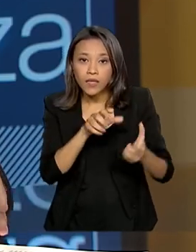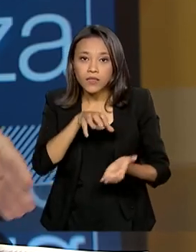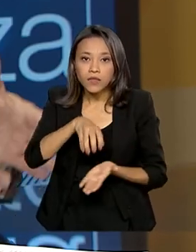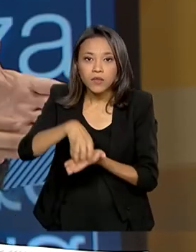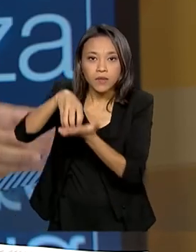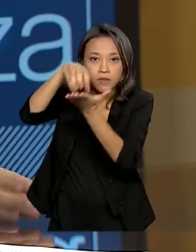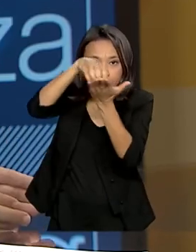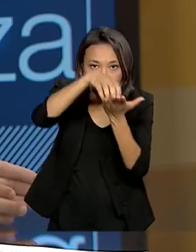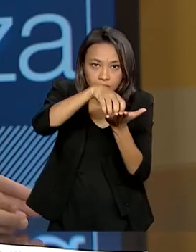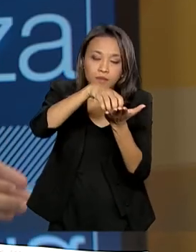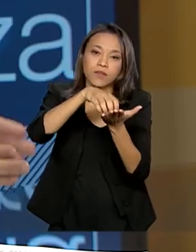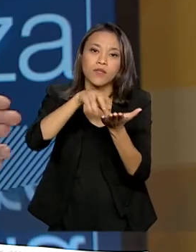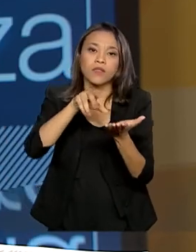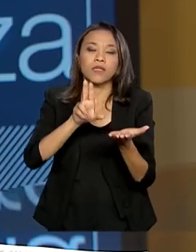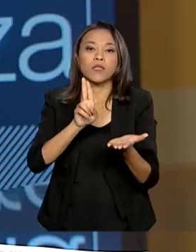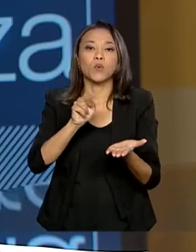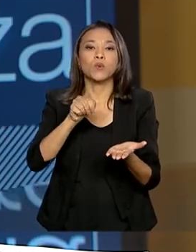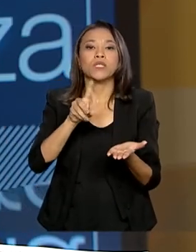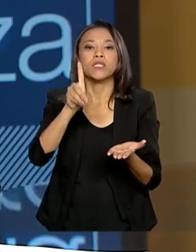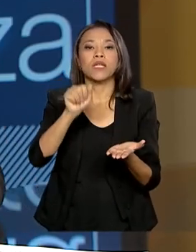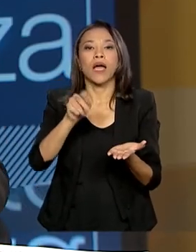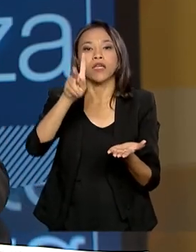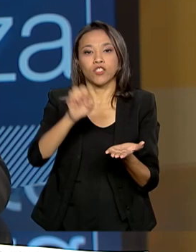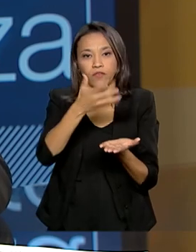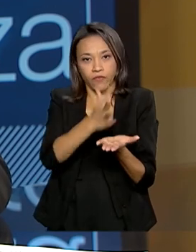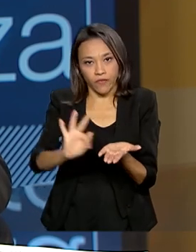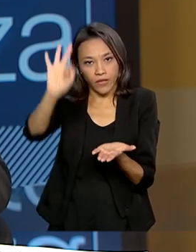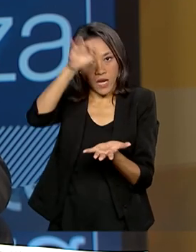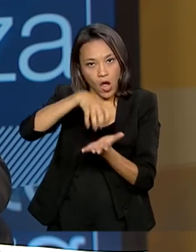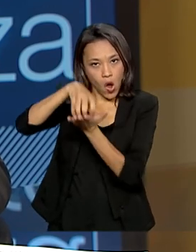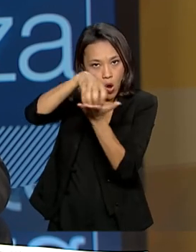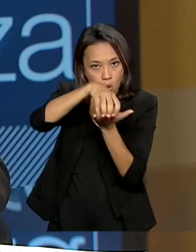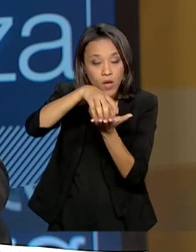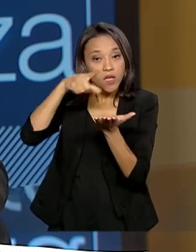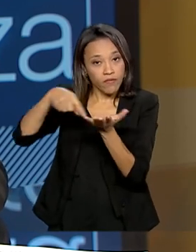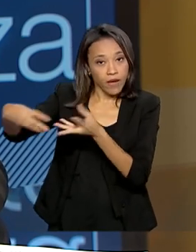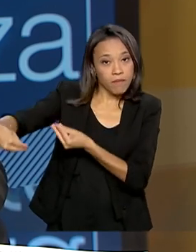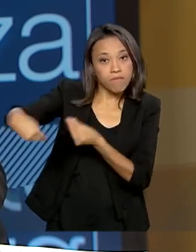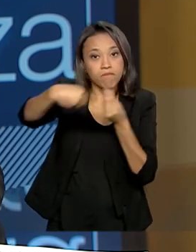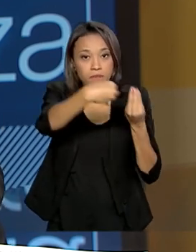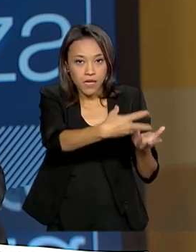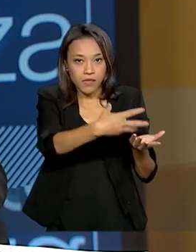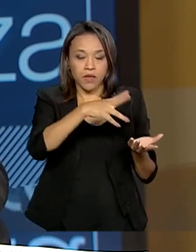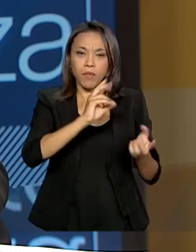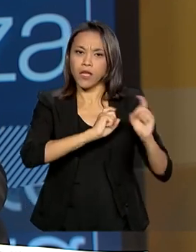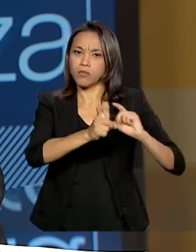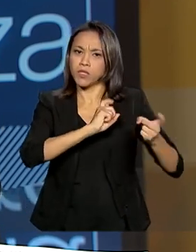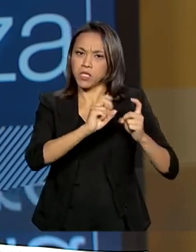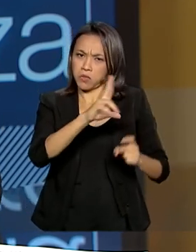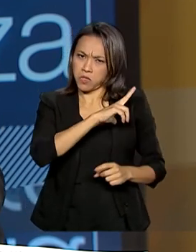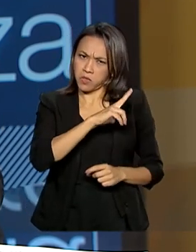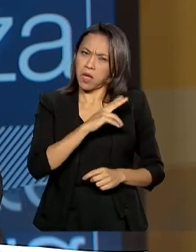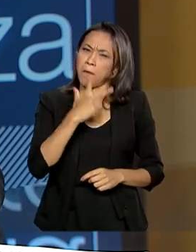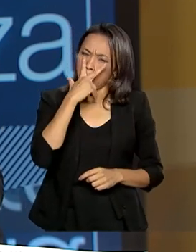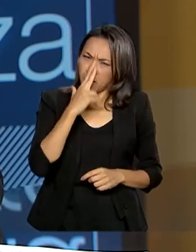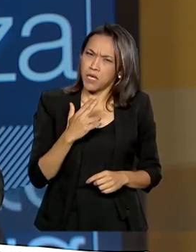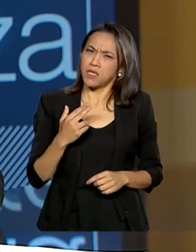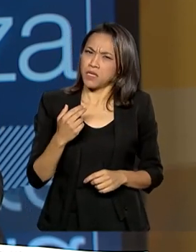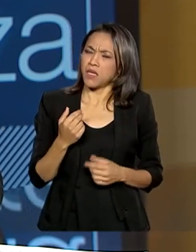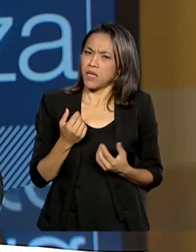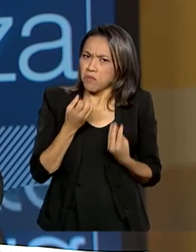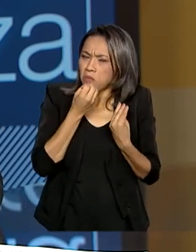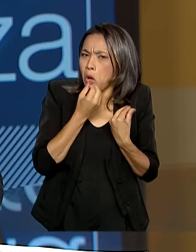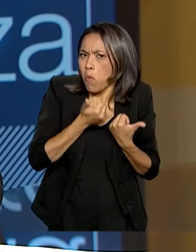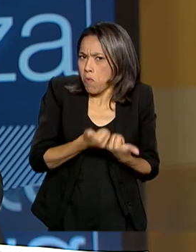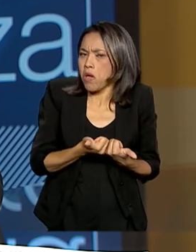dos serviços nessas unidades passada para a iniciativa privada. Esse modelo funciona bem, pelo que eu vejo, não